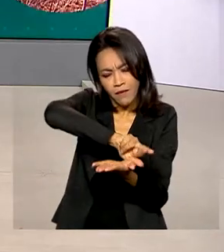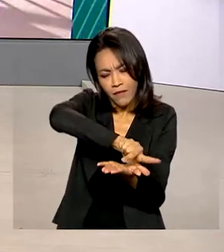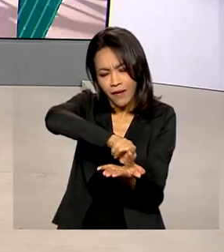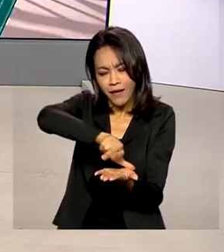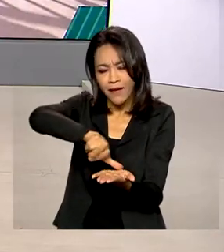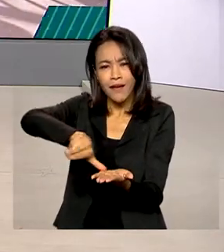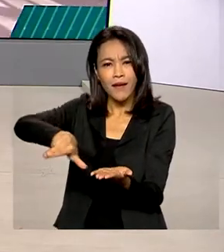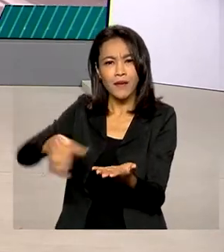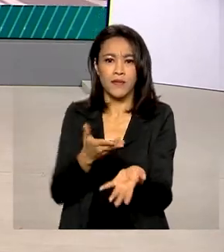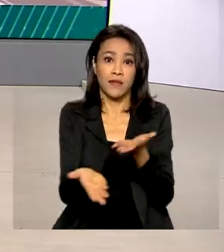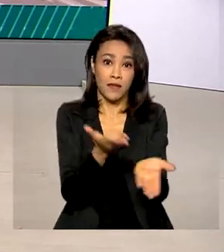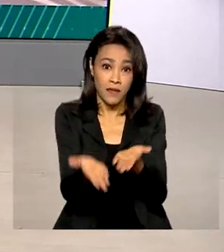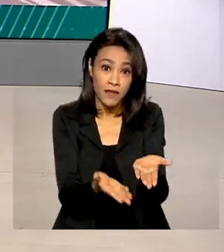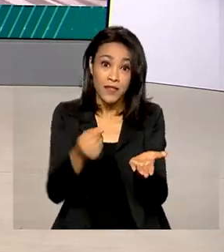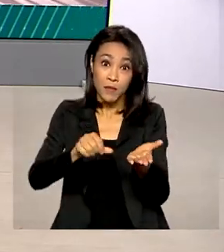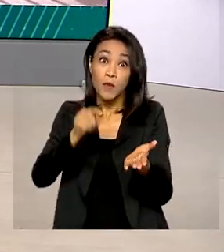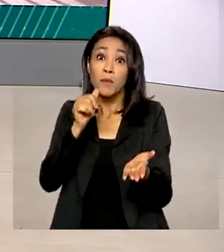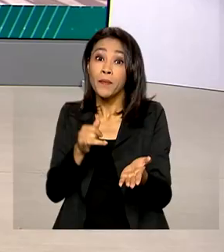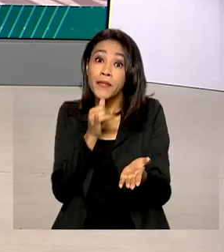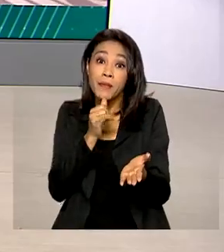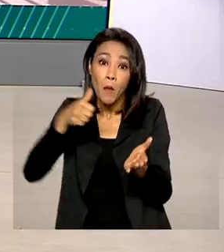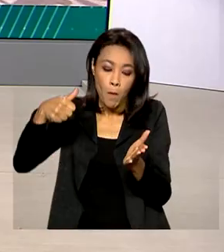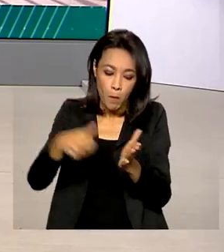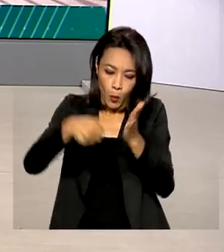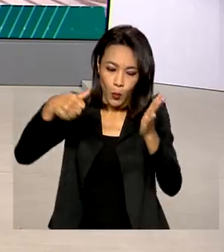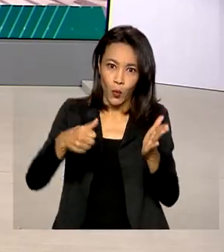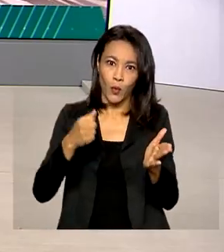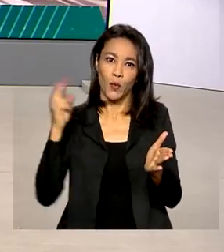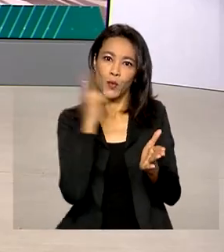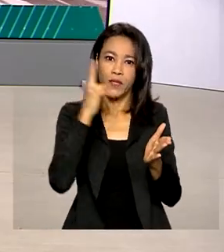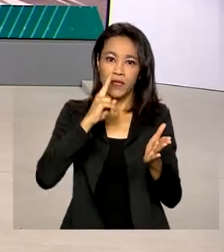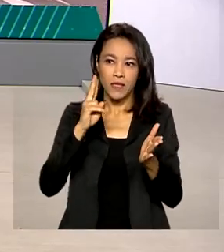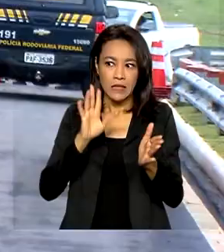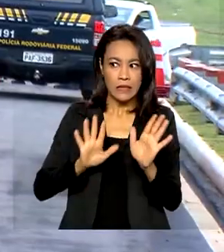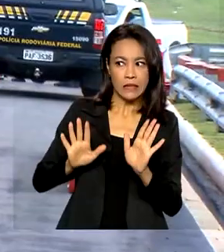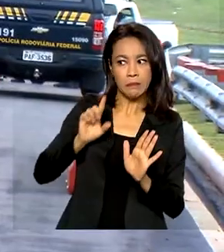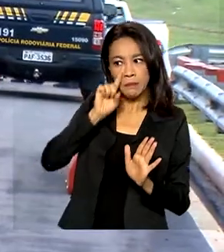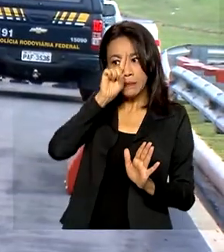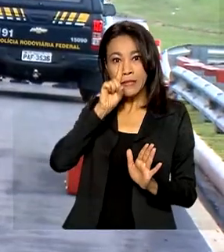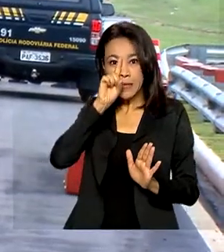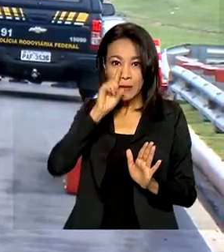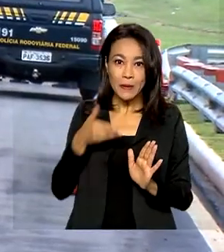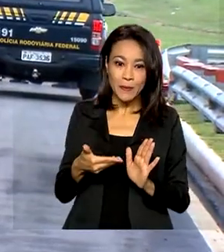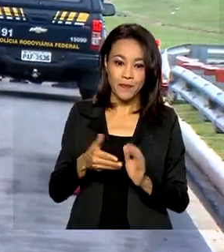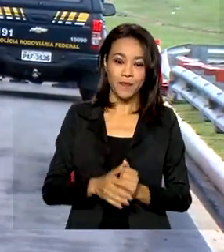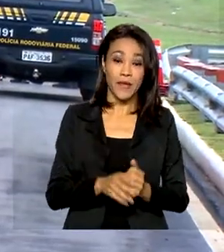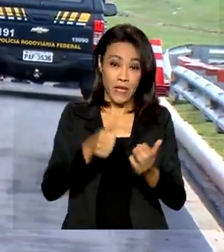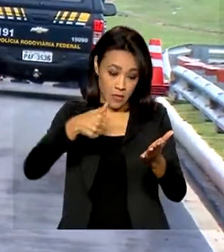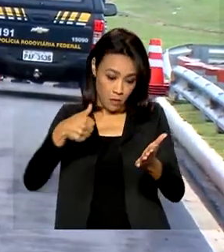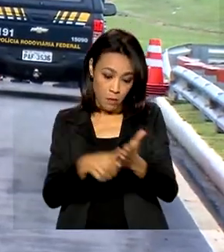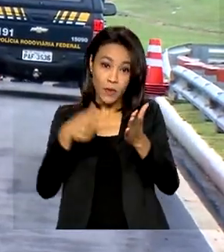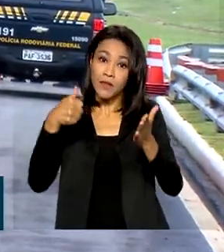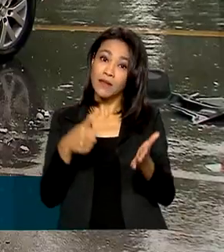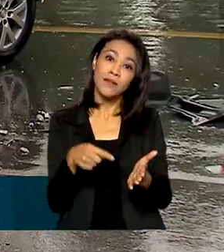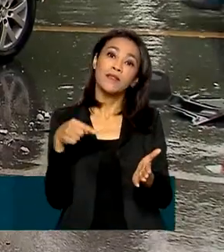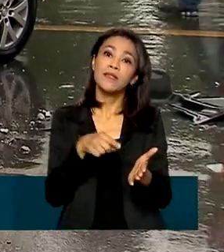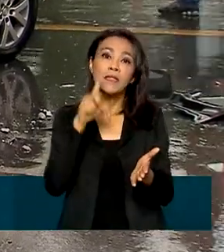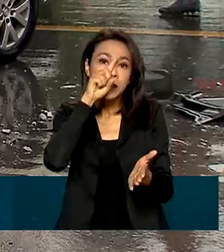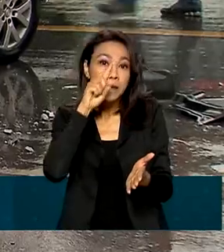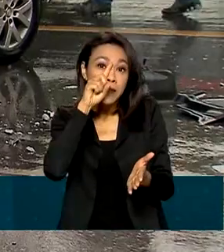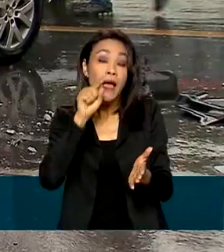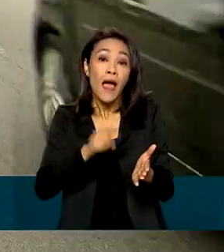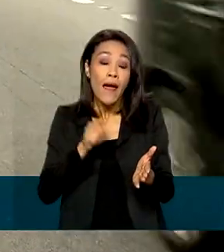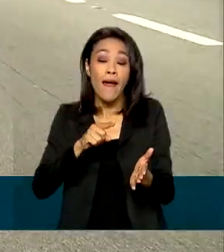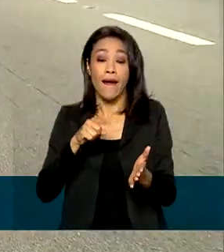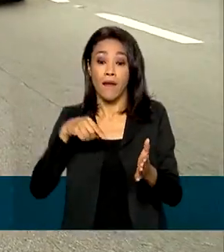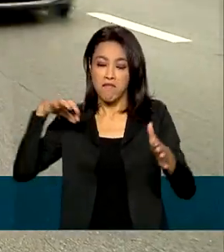digitais, como o botão de emergência em caso de perigo. O botão de emergência é para casos de acidente